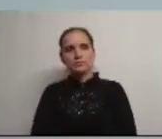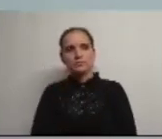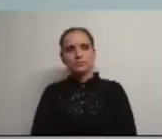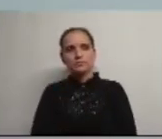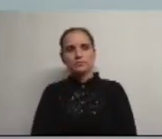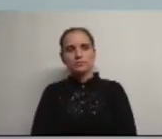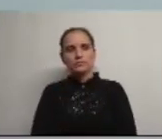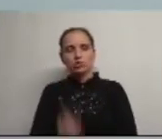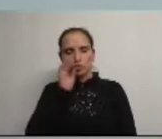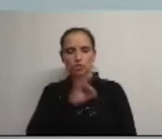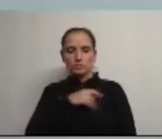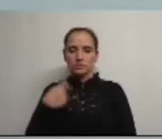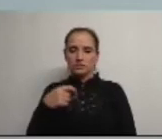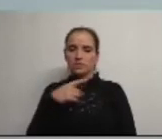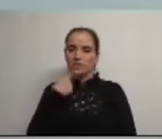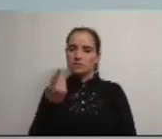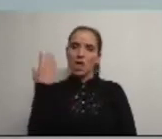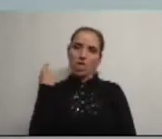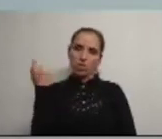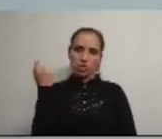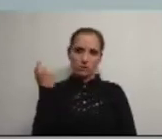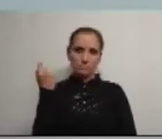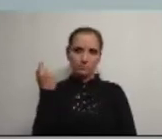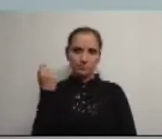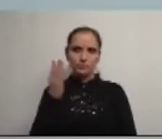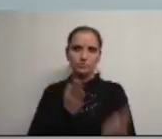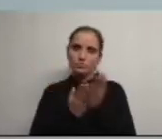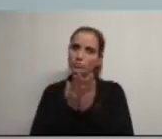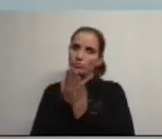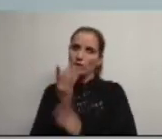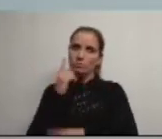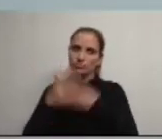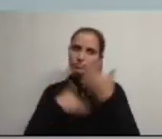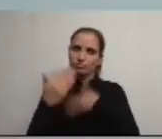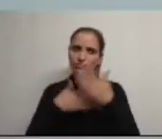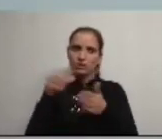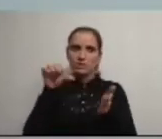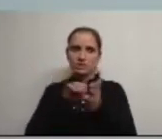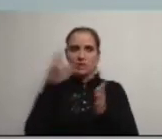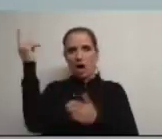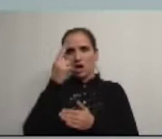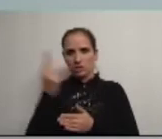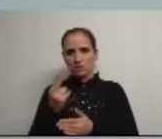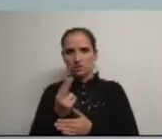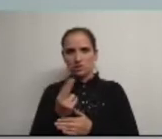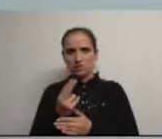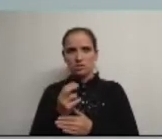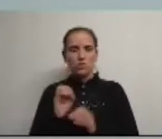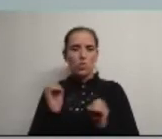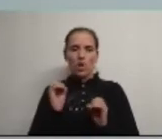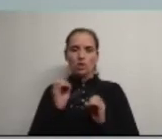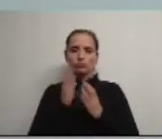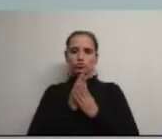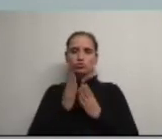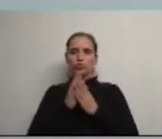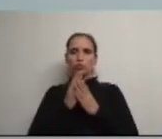o Sr. Presidente afirmou ainda há pouco que continuaremos a avançar com o Centro de Artes sem a existência de um